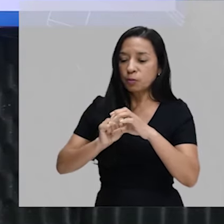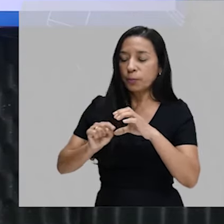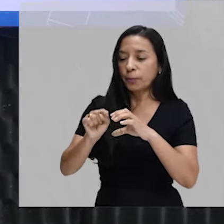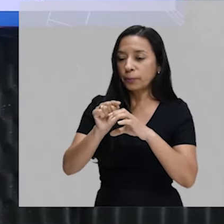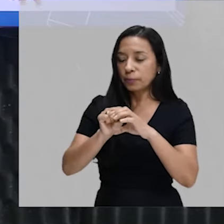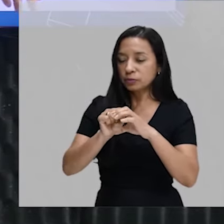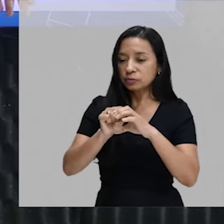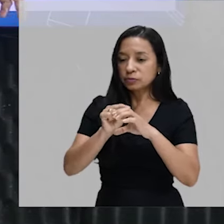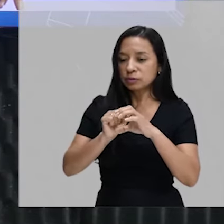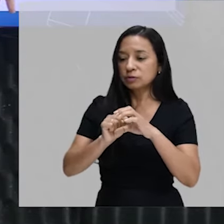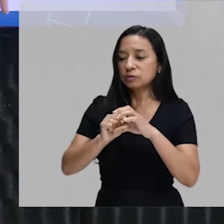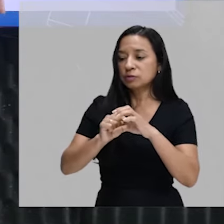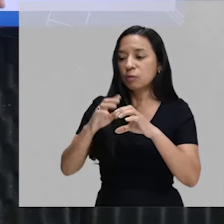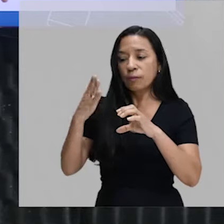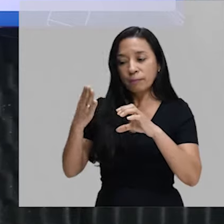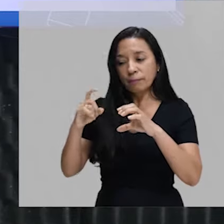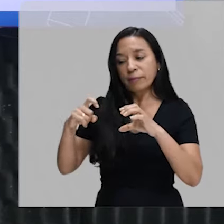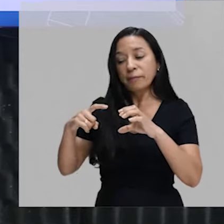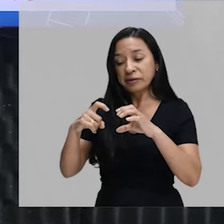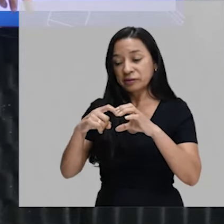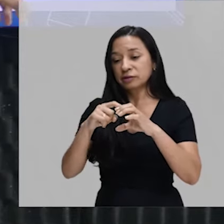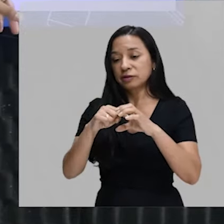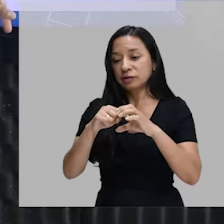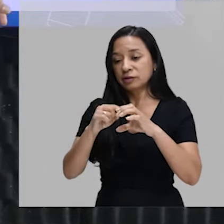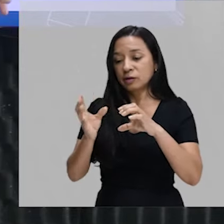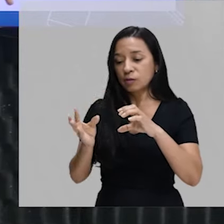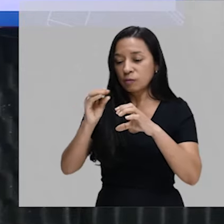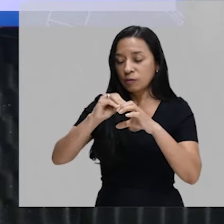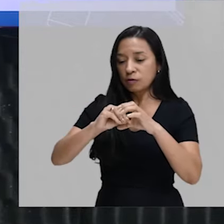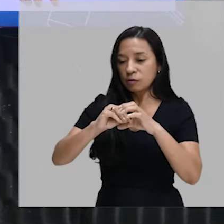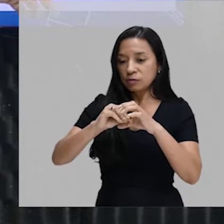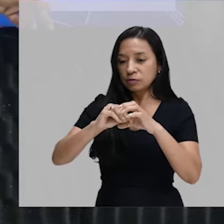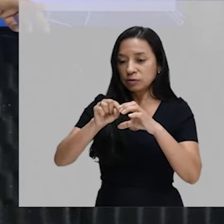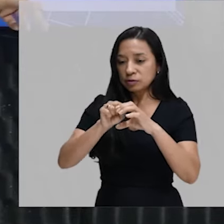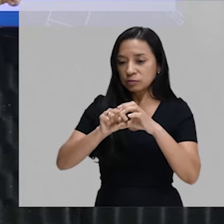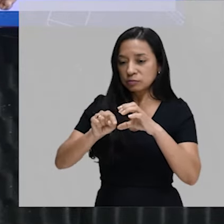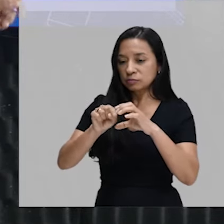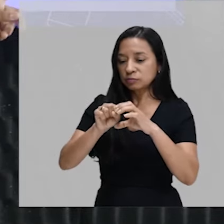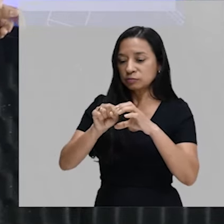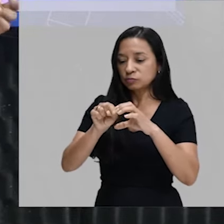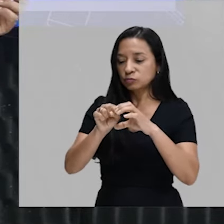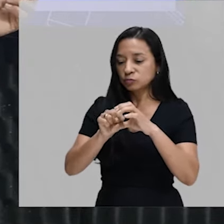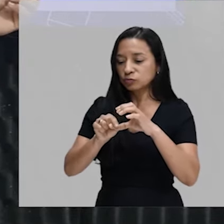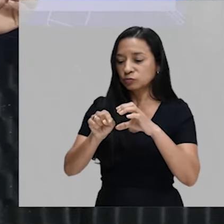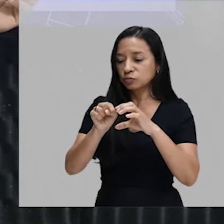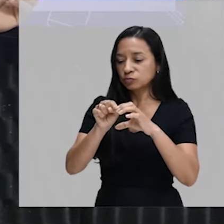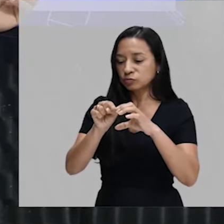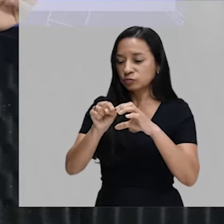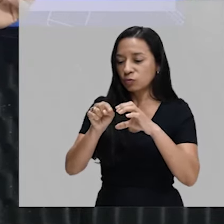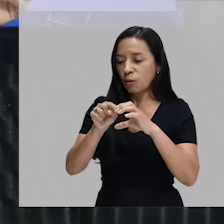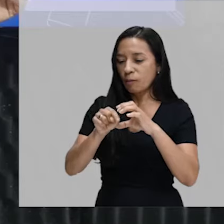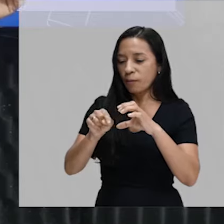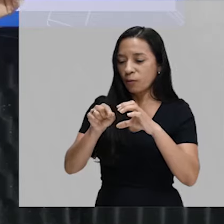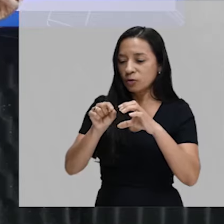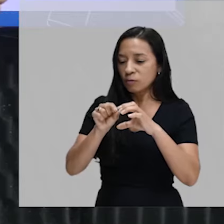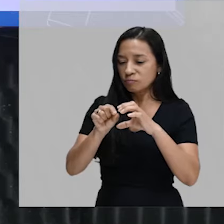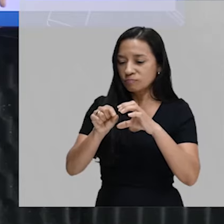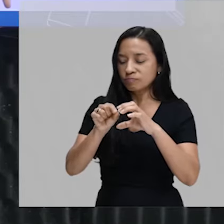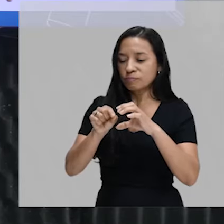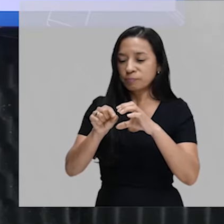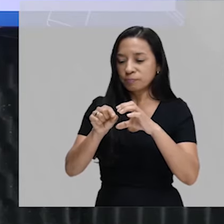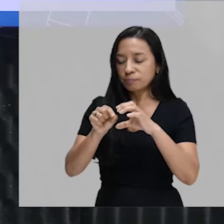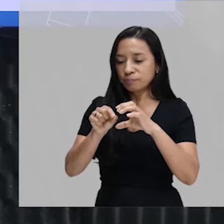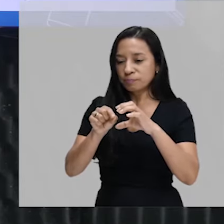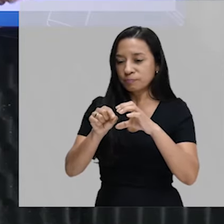no caso, uma bactéria, por exemplo, vai ficar dentro de um fagossomo, que é uma bolsa que envolve